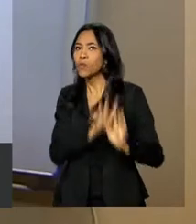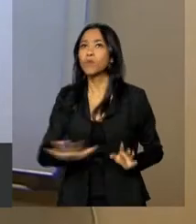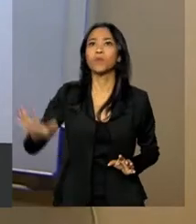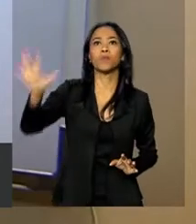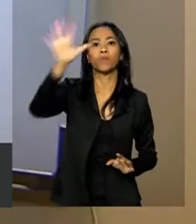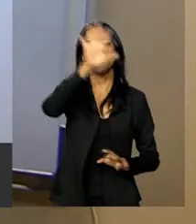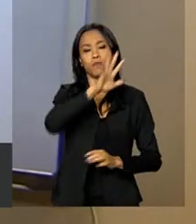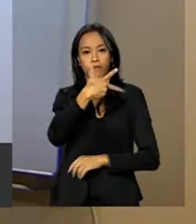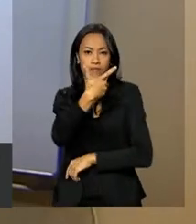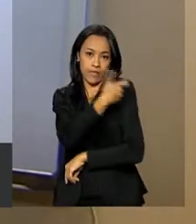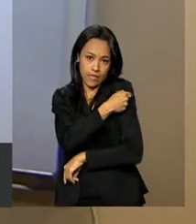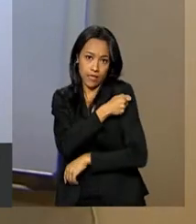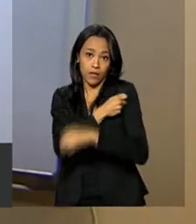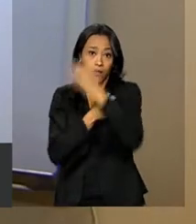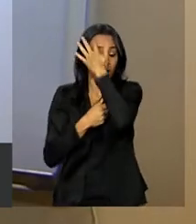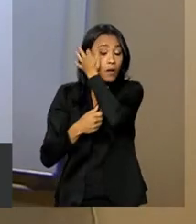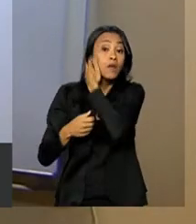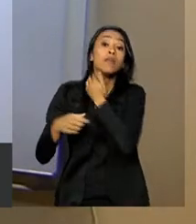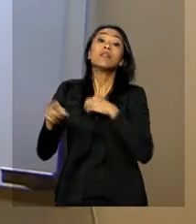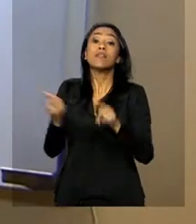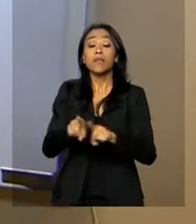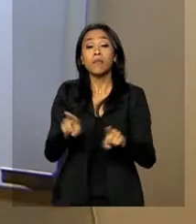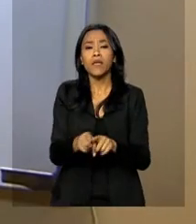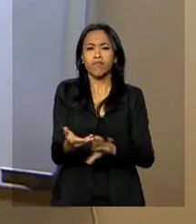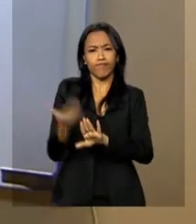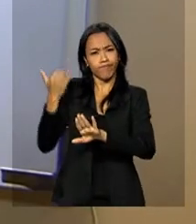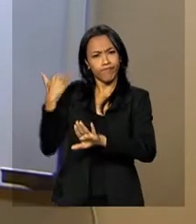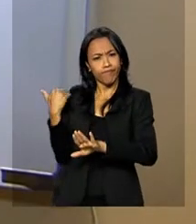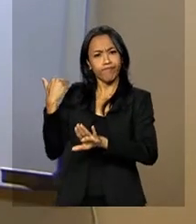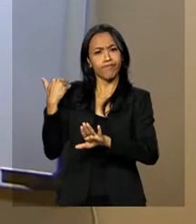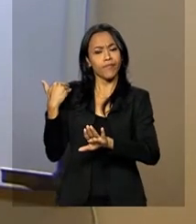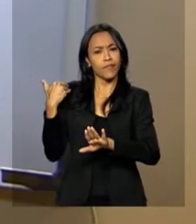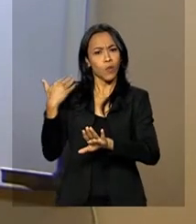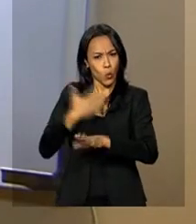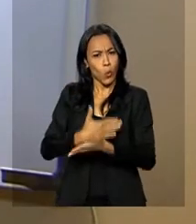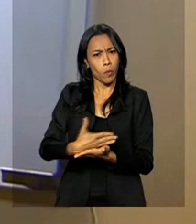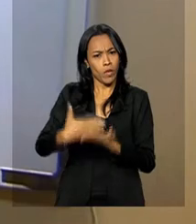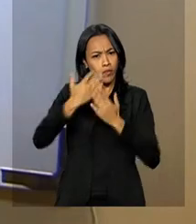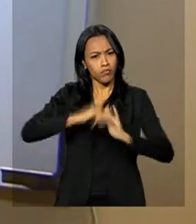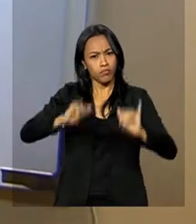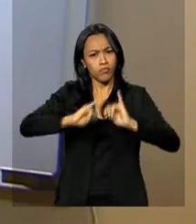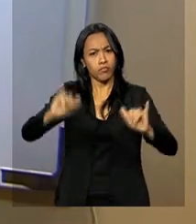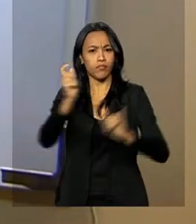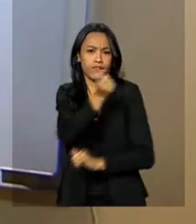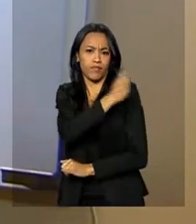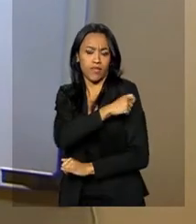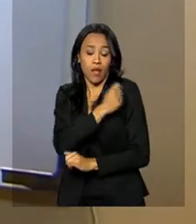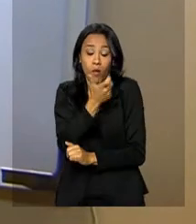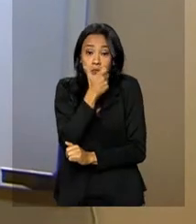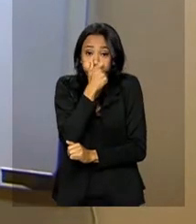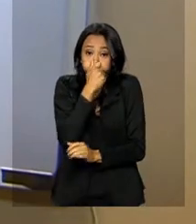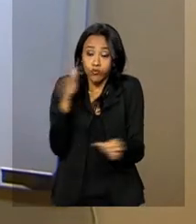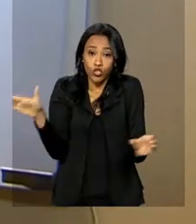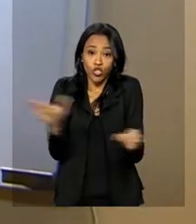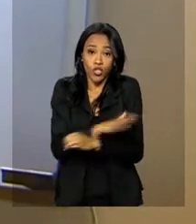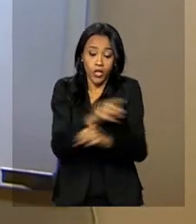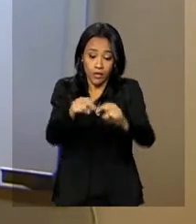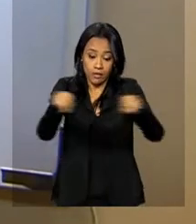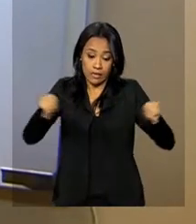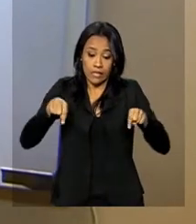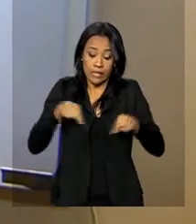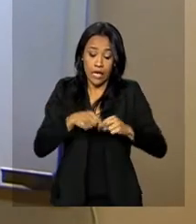Dentre elas, o início da campanha, as salas estavam muito cheias, tinham grandes filas,